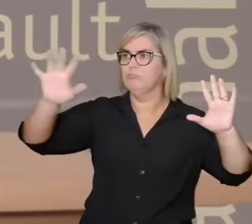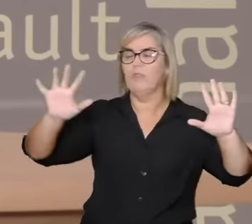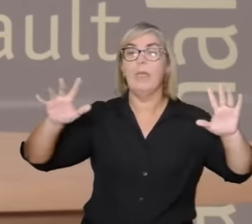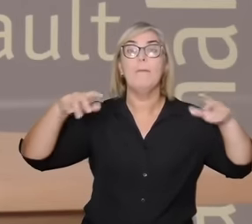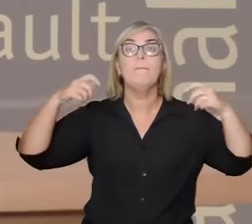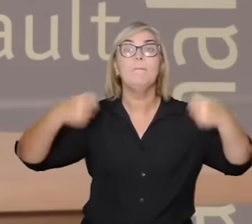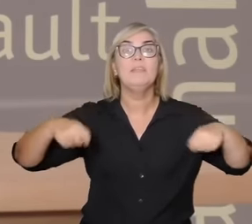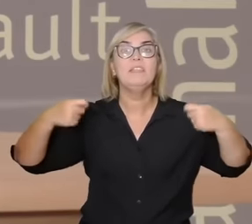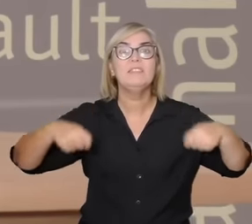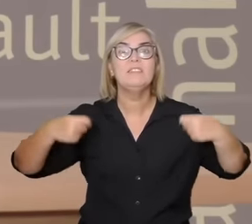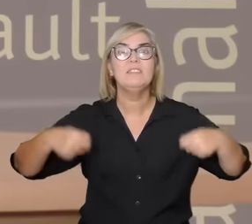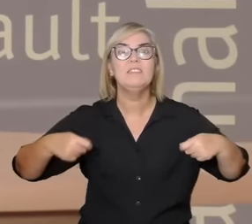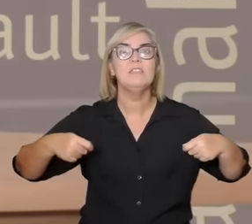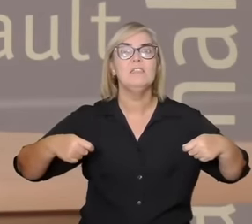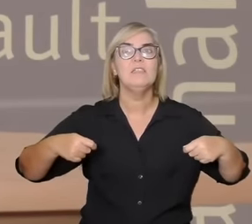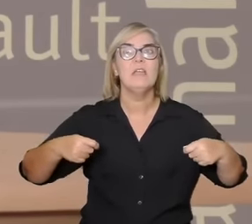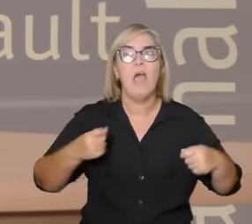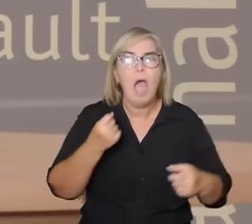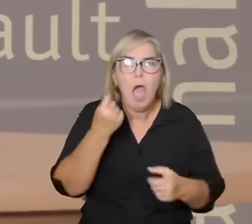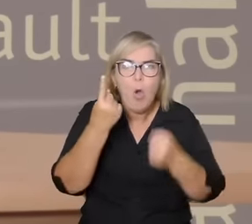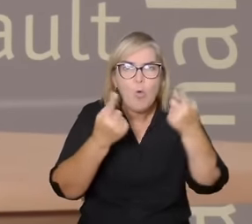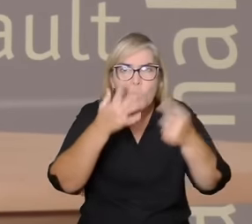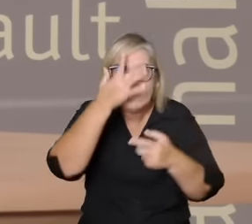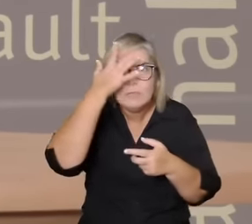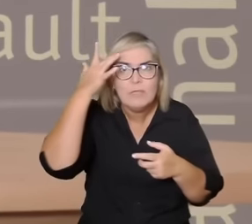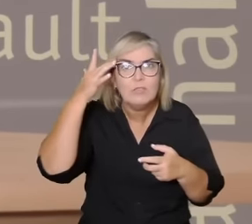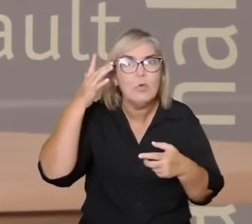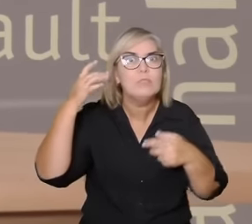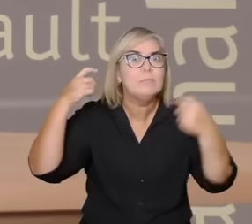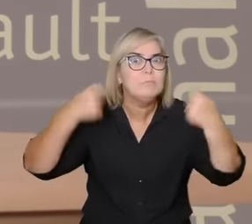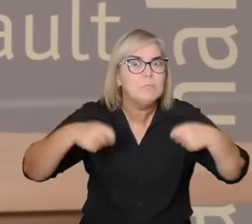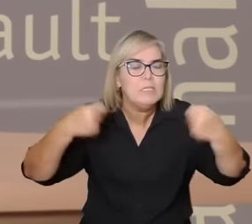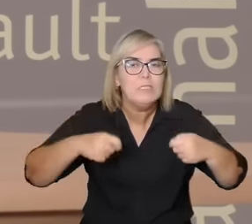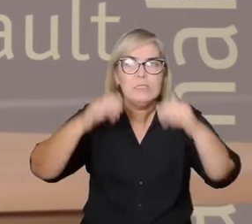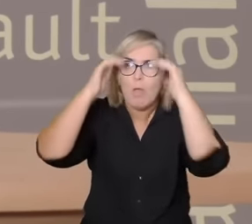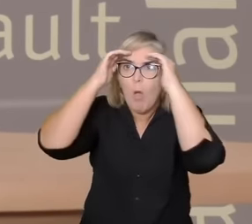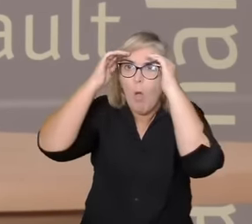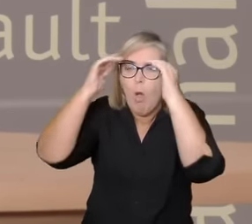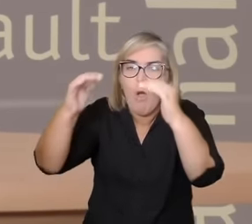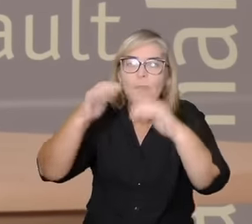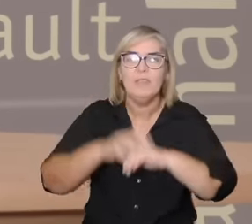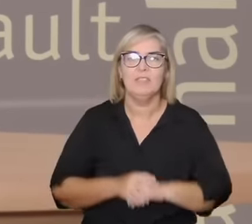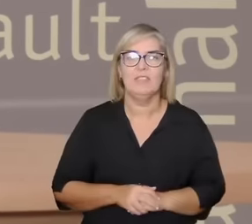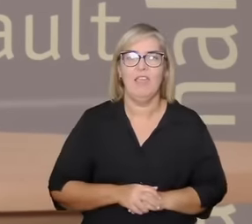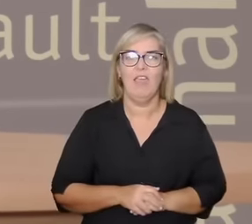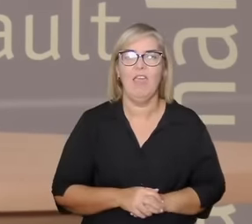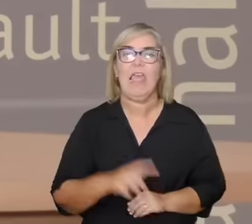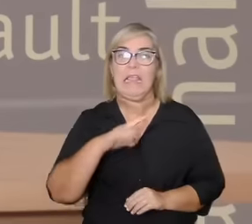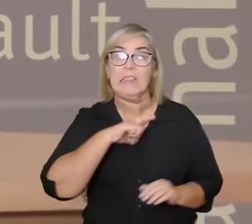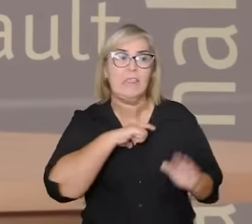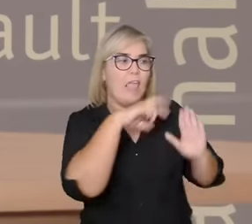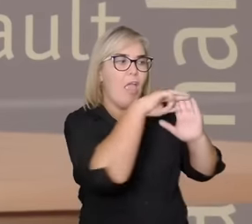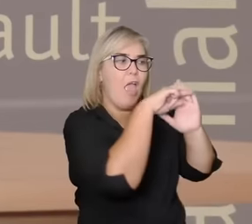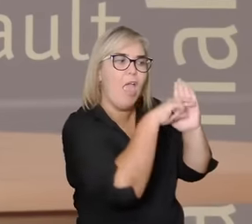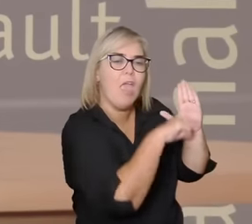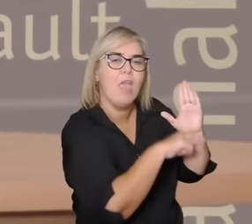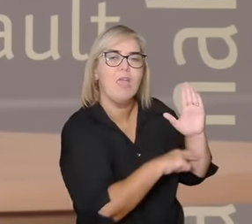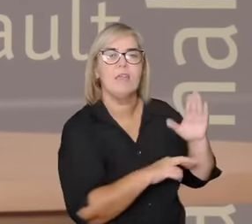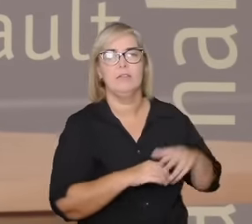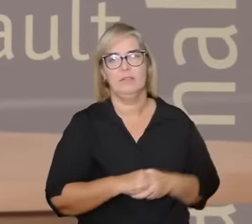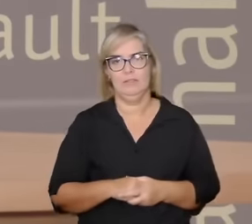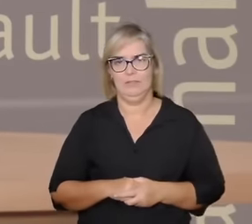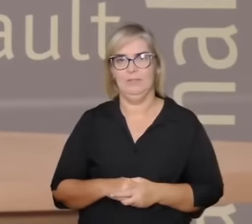ser pra todos porque ela requer uma obediência a uma lei né enquanto